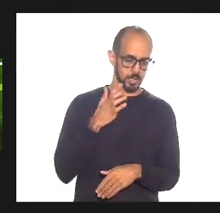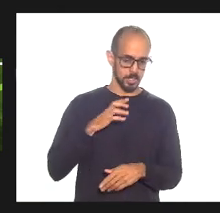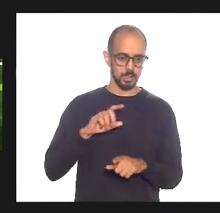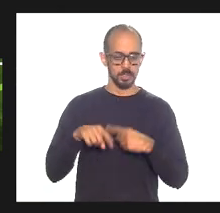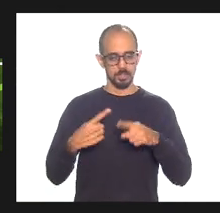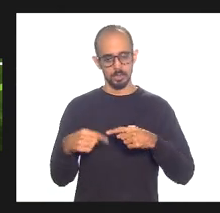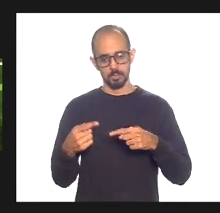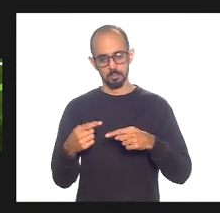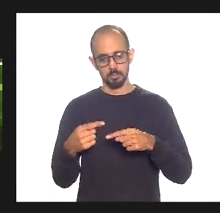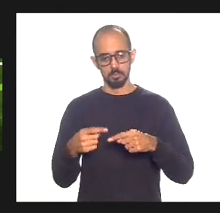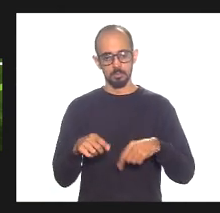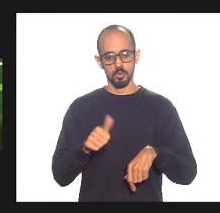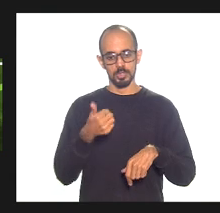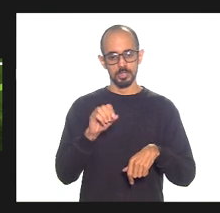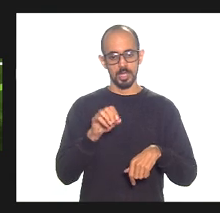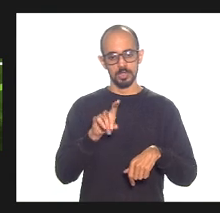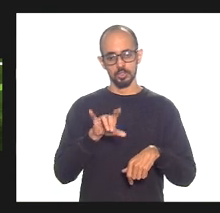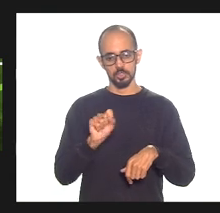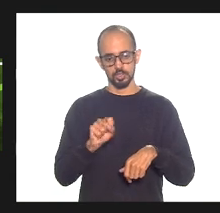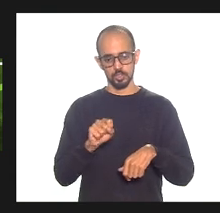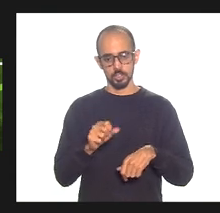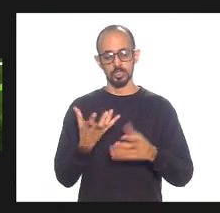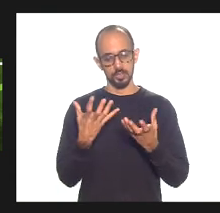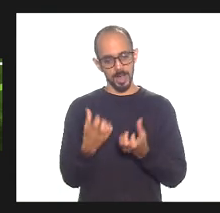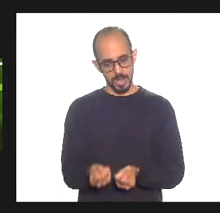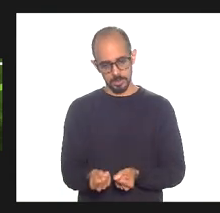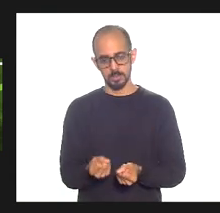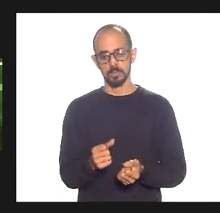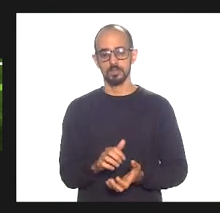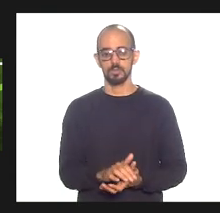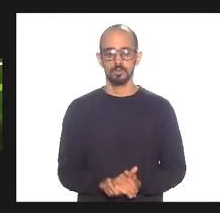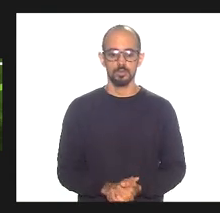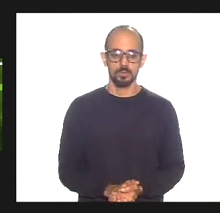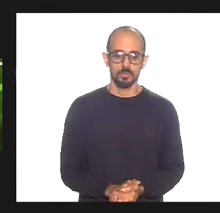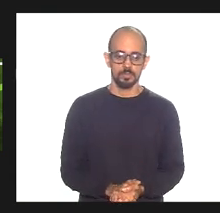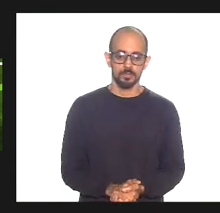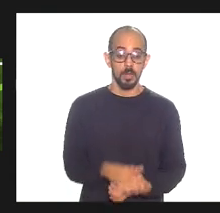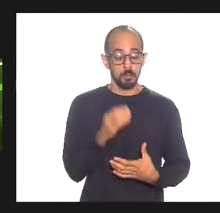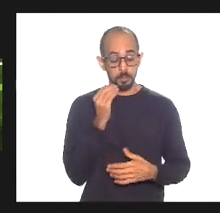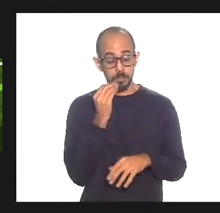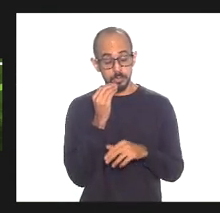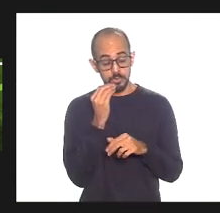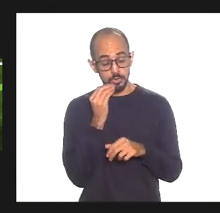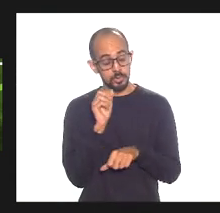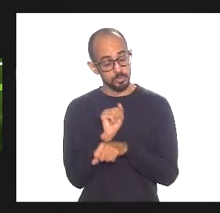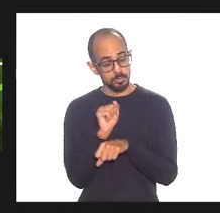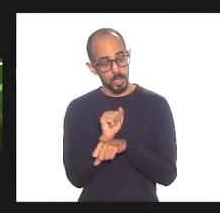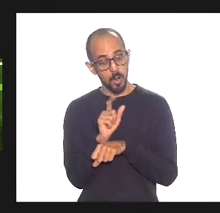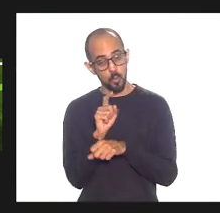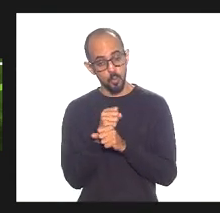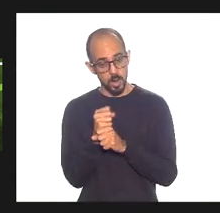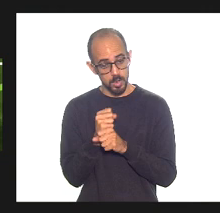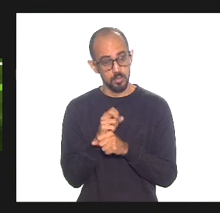após isso o Rio de Janeiro em 10 dias faz adesão poderia ser feito em um ano vai fazer em 10 dias